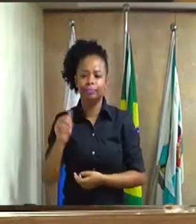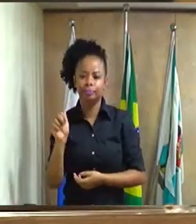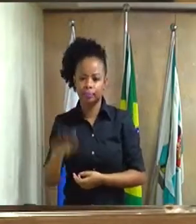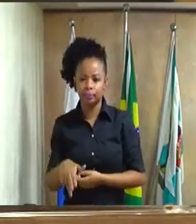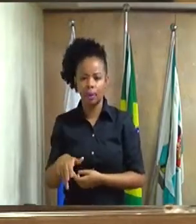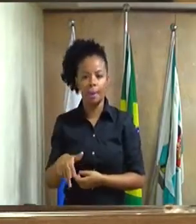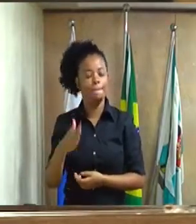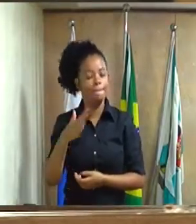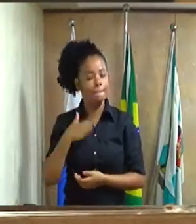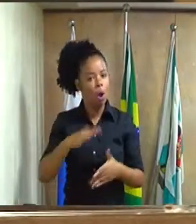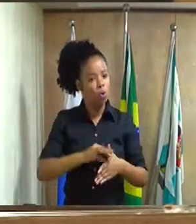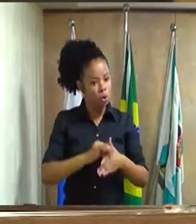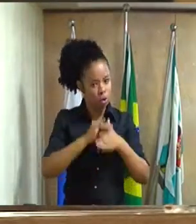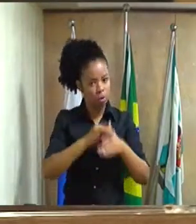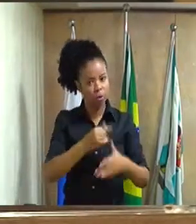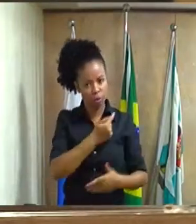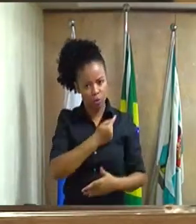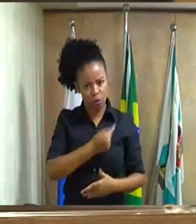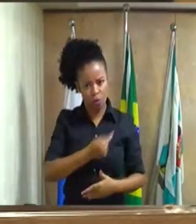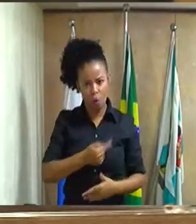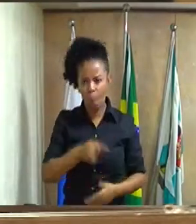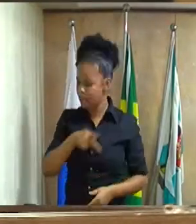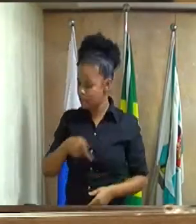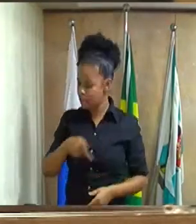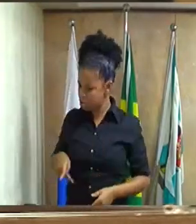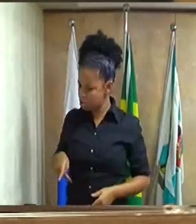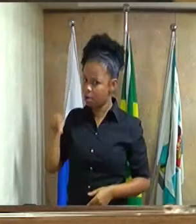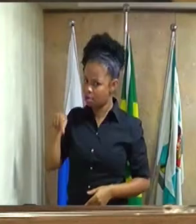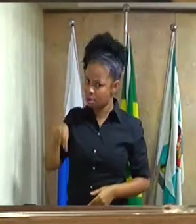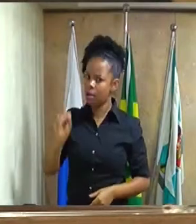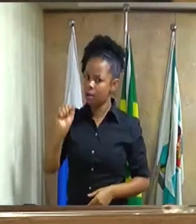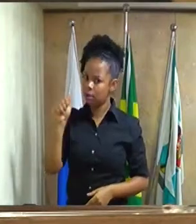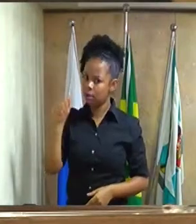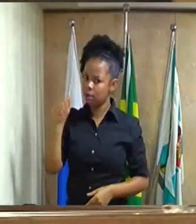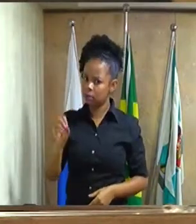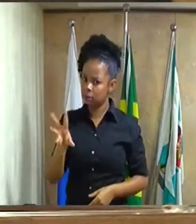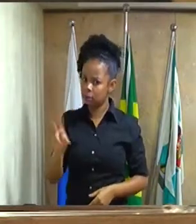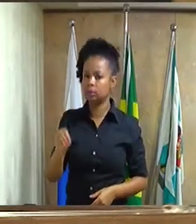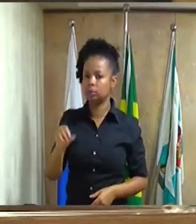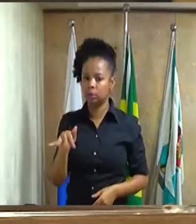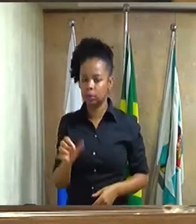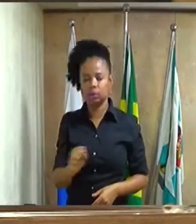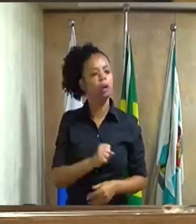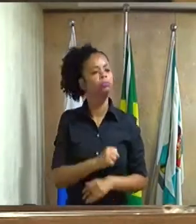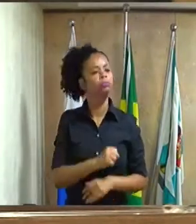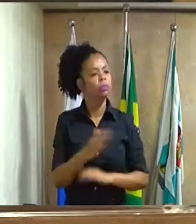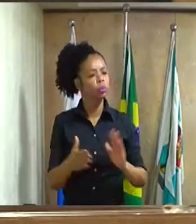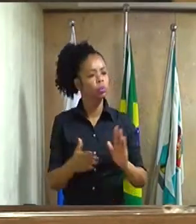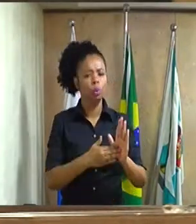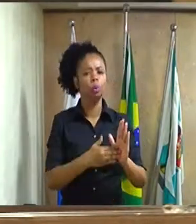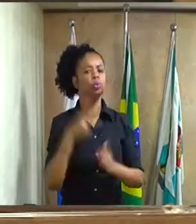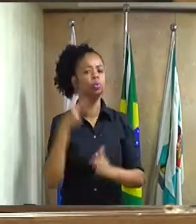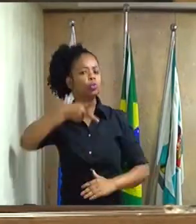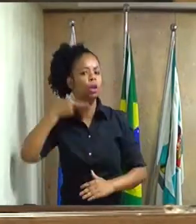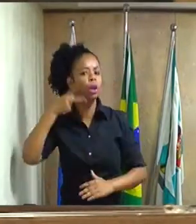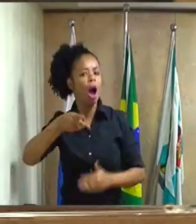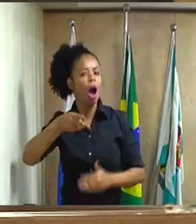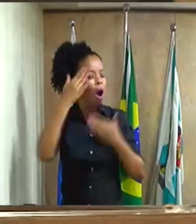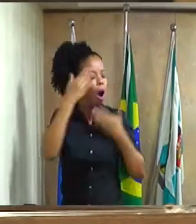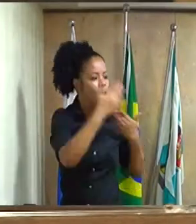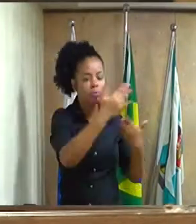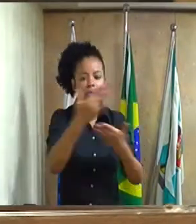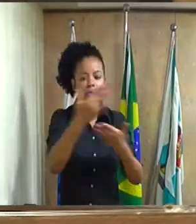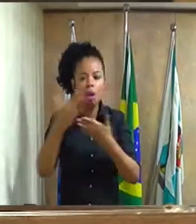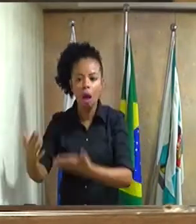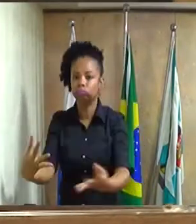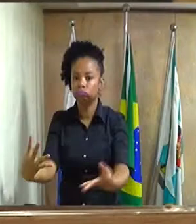meu líder de governo, presidente dessa cara, Sandu Leres, demais vereadores, agradeço a atenção de